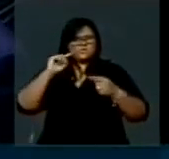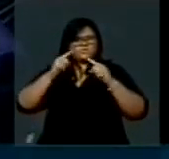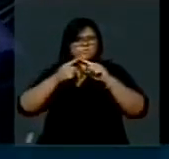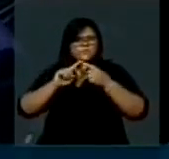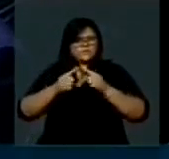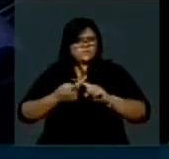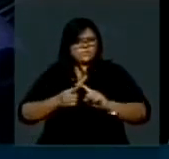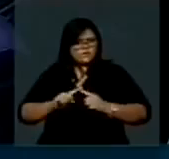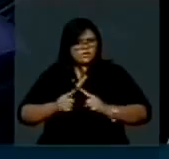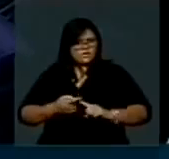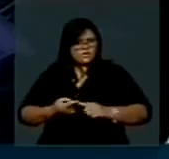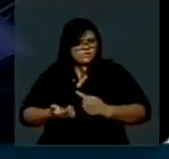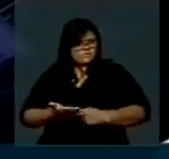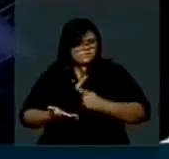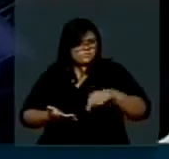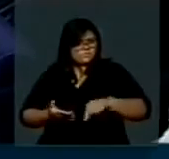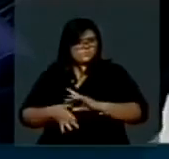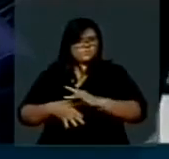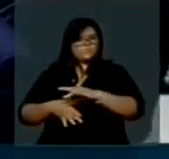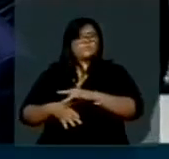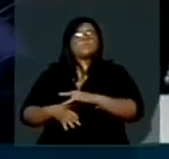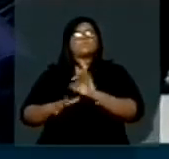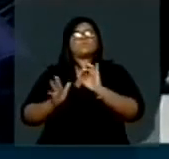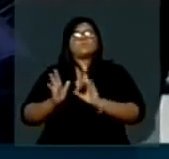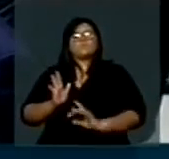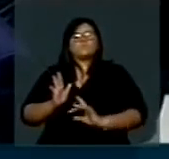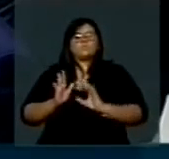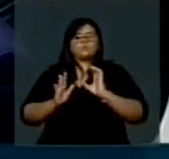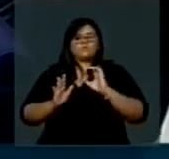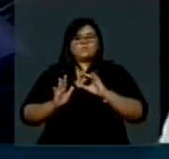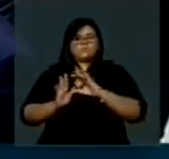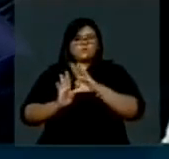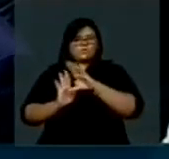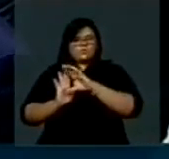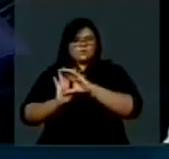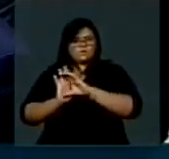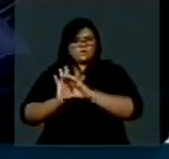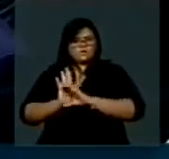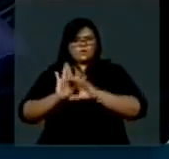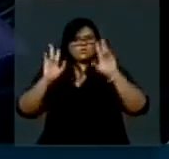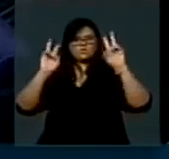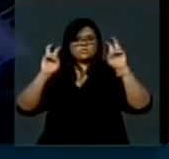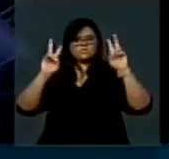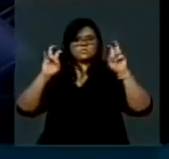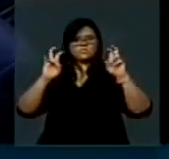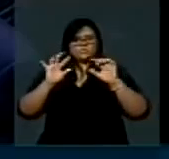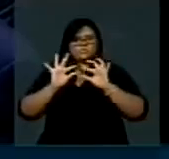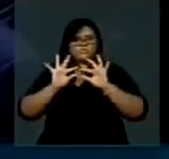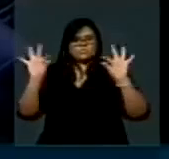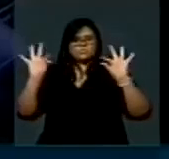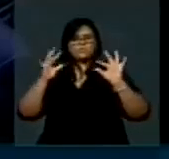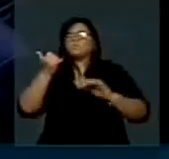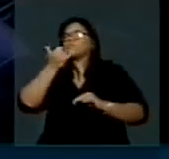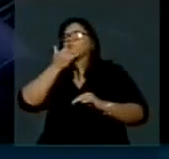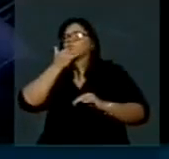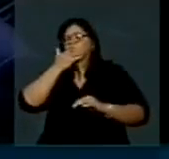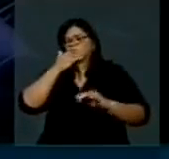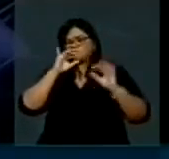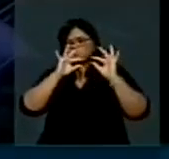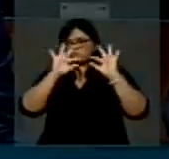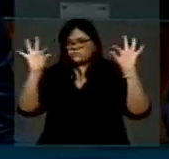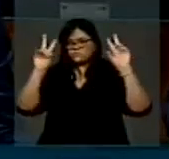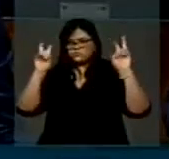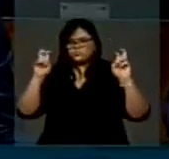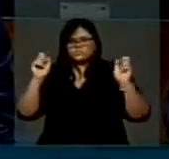de líderes, que a cada capítulo, né, a cada título, desculpa, nós poderemos apresentar os